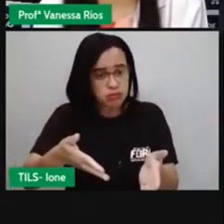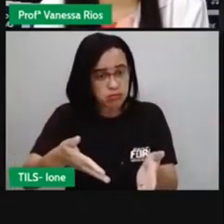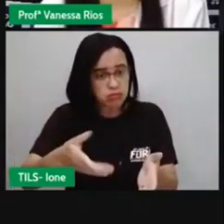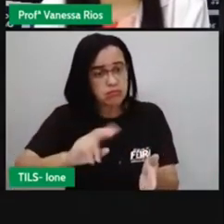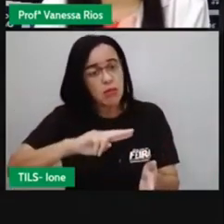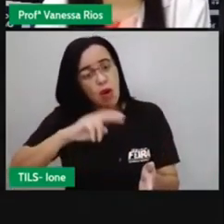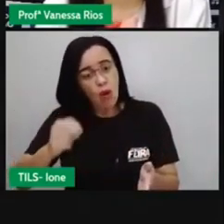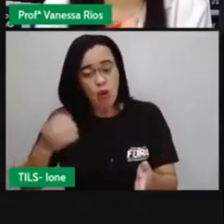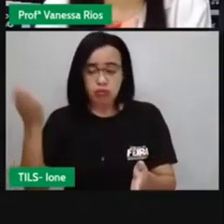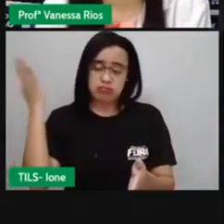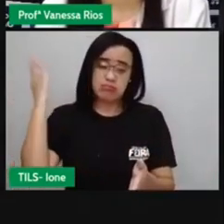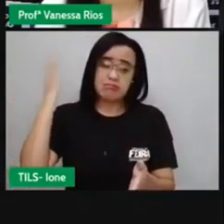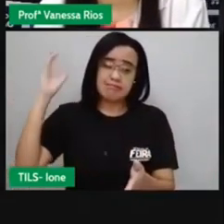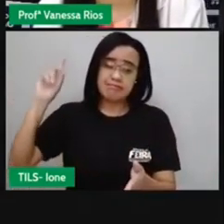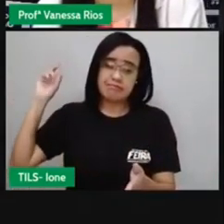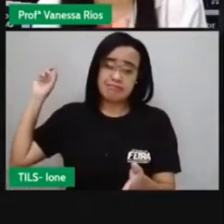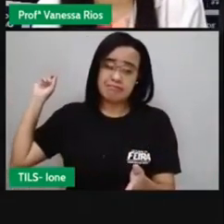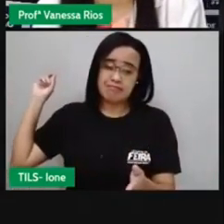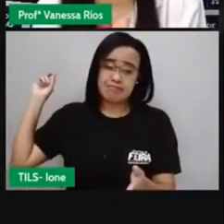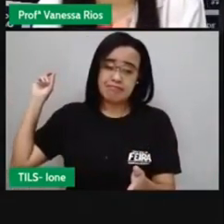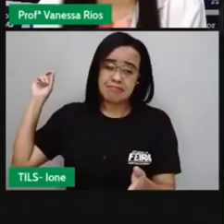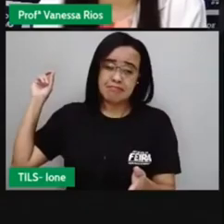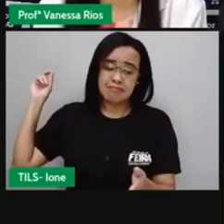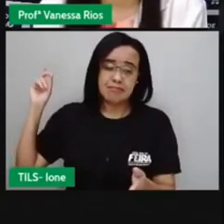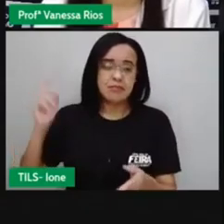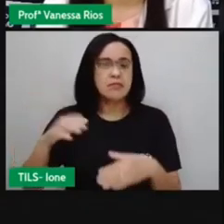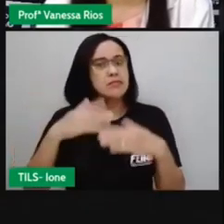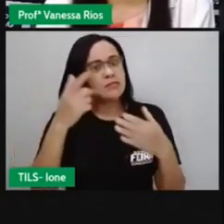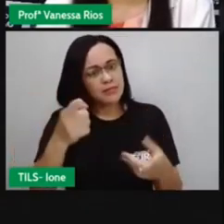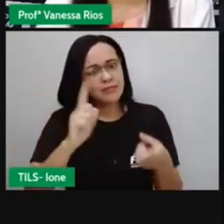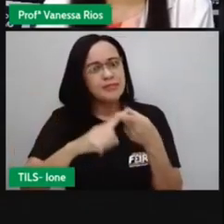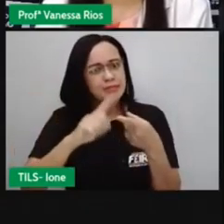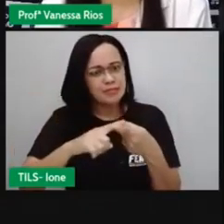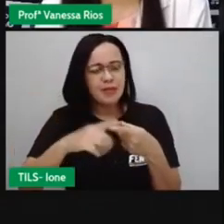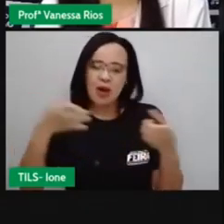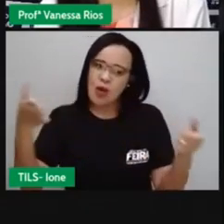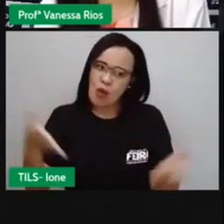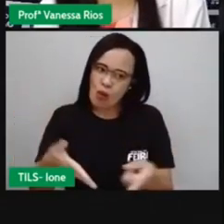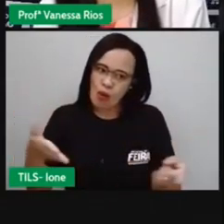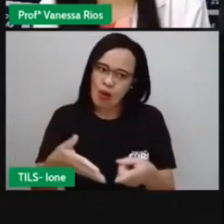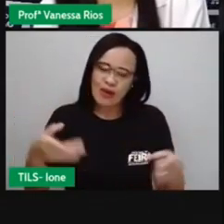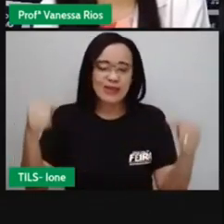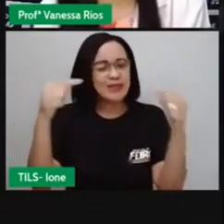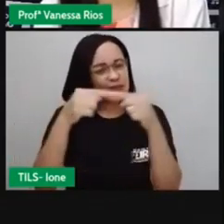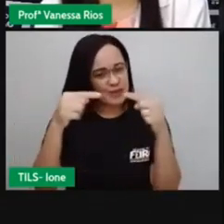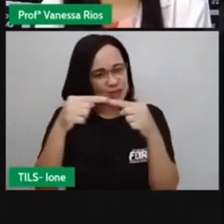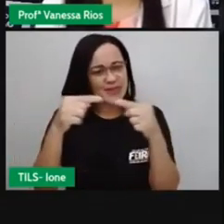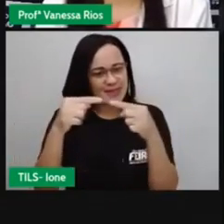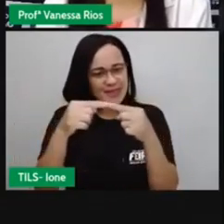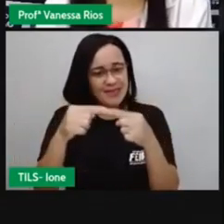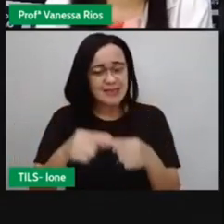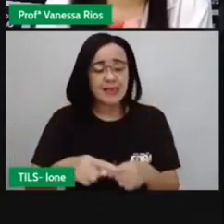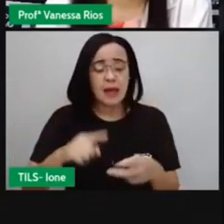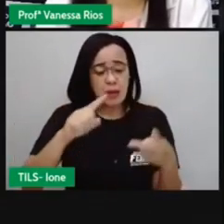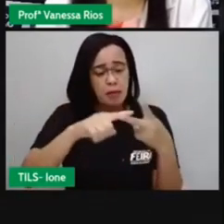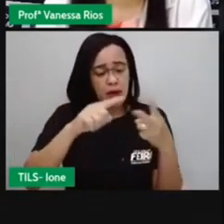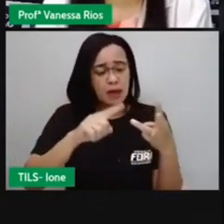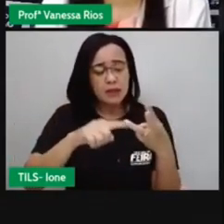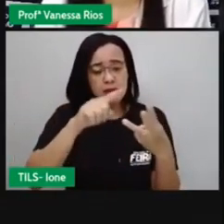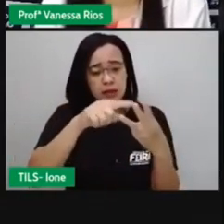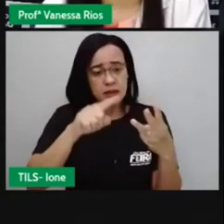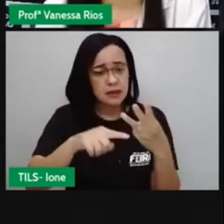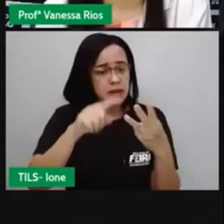primeiro que fala, né? Que é nos tempos do coronavírus. Mas os outros dois textos, eles aparecem de forma